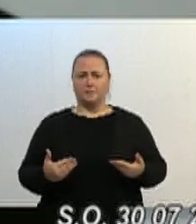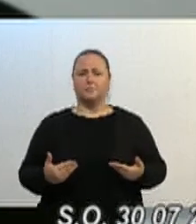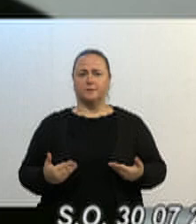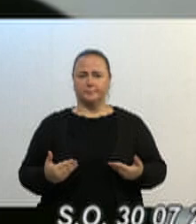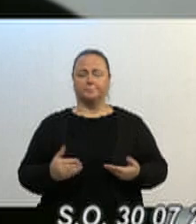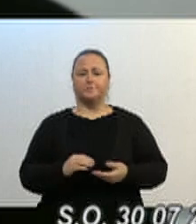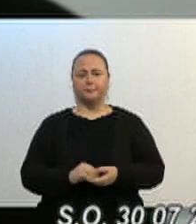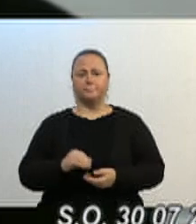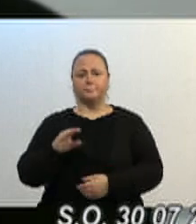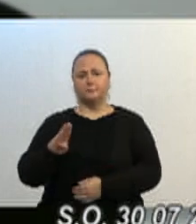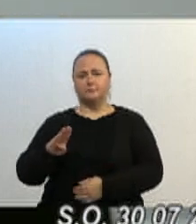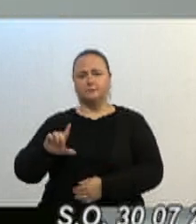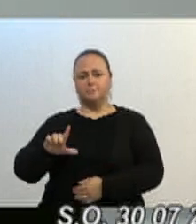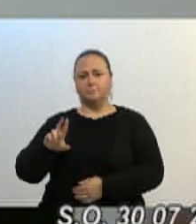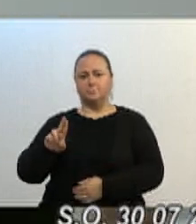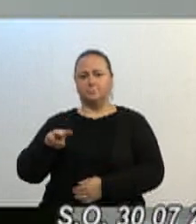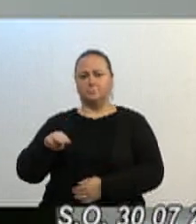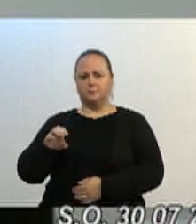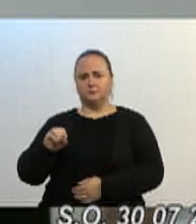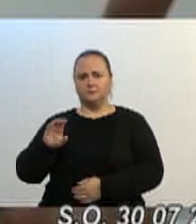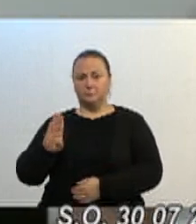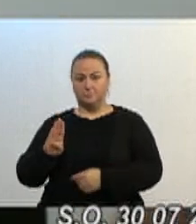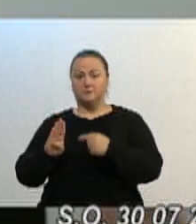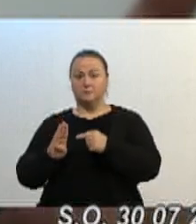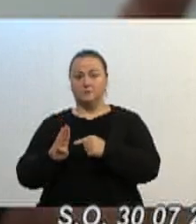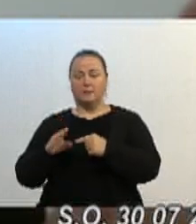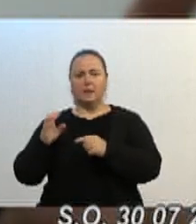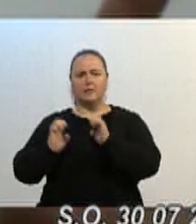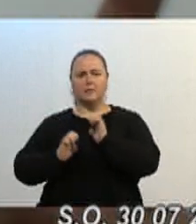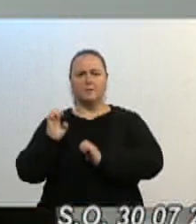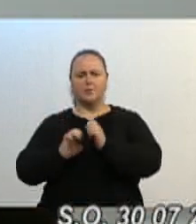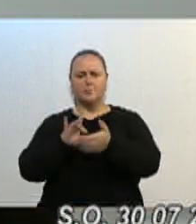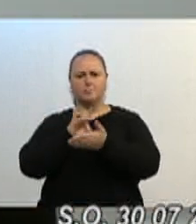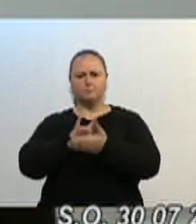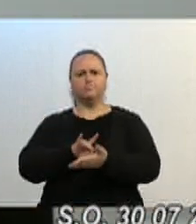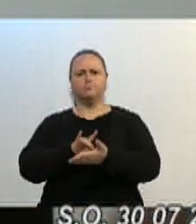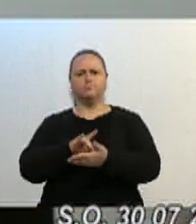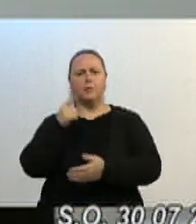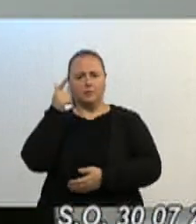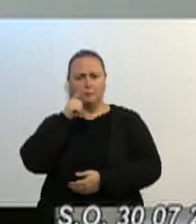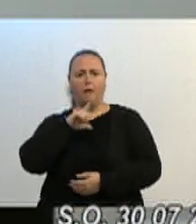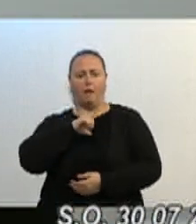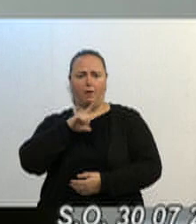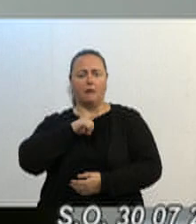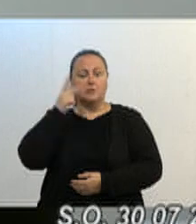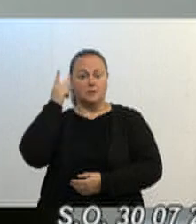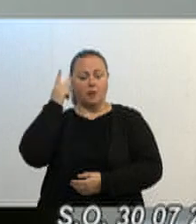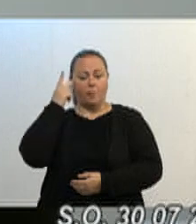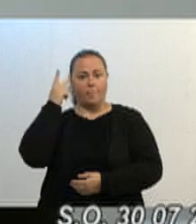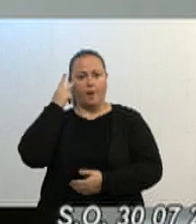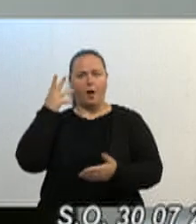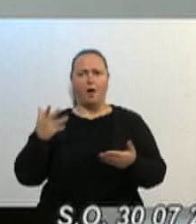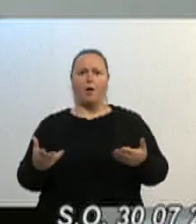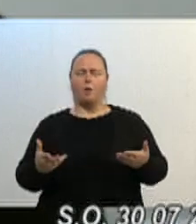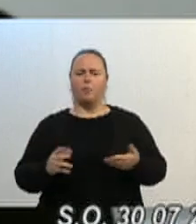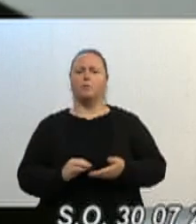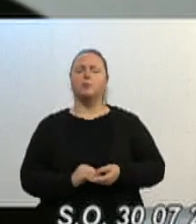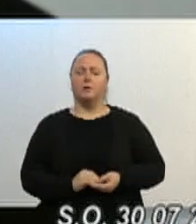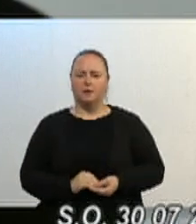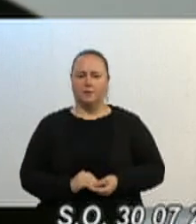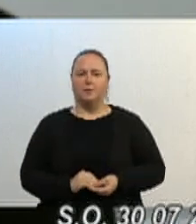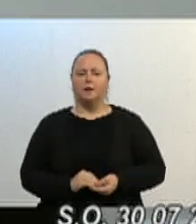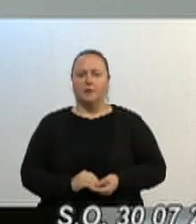empresa sólida, uma empresa que tem recurso, uma empresa especializada de São Paulo, do Cicabana, que tem muito recurso,